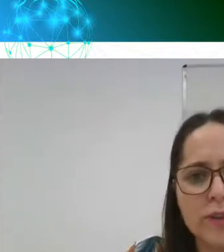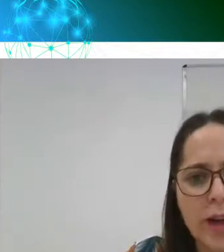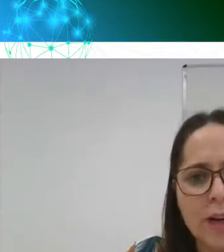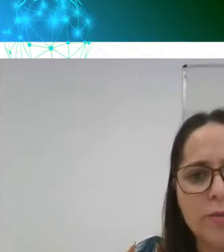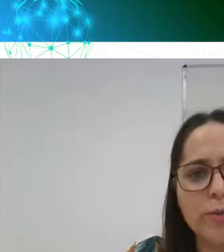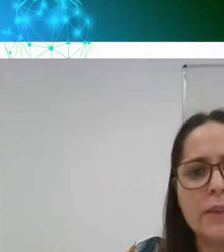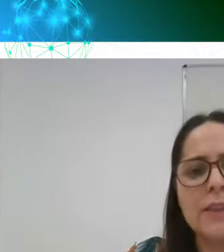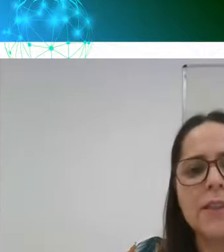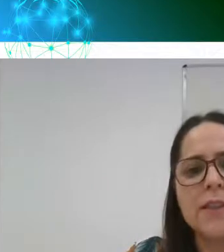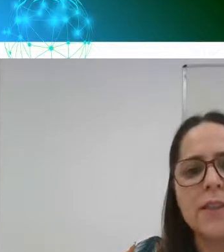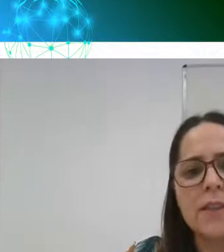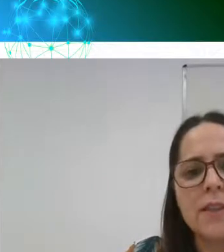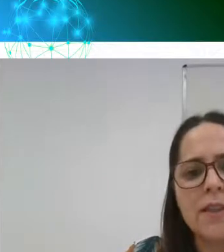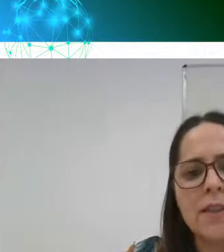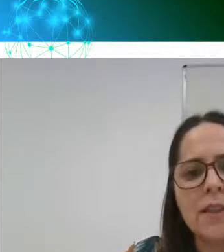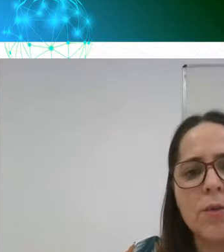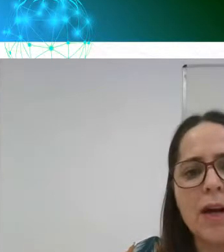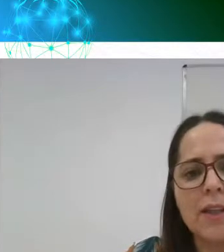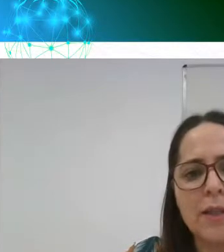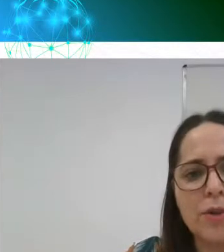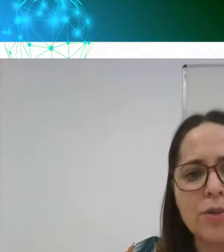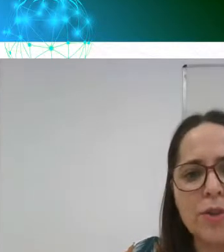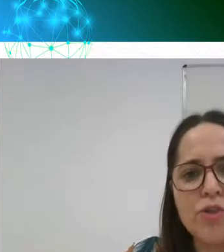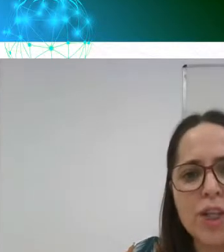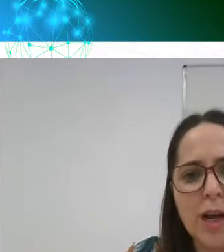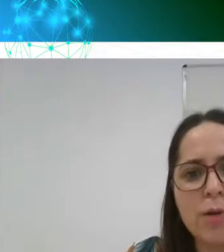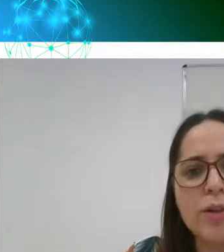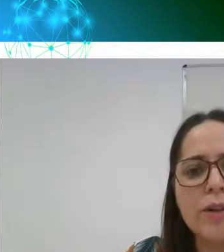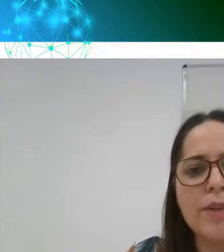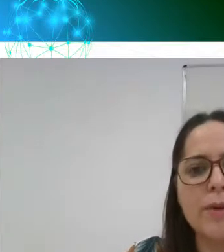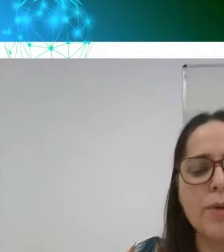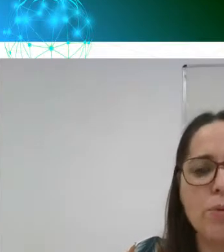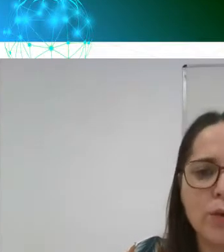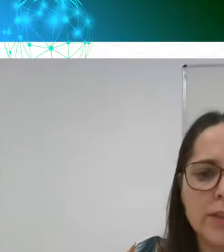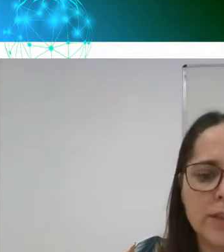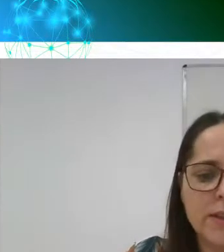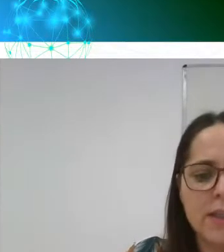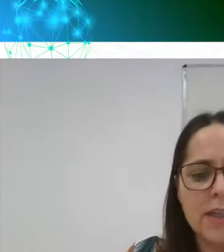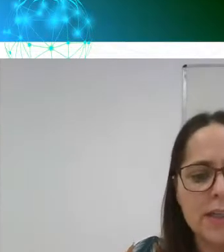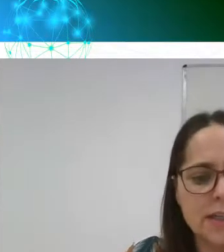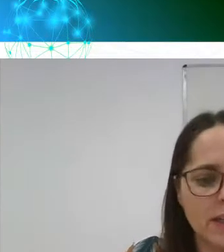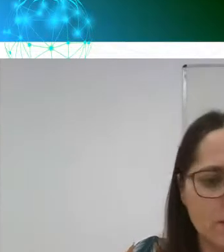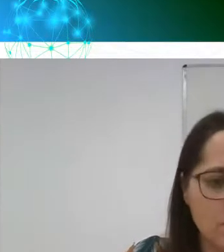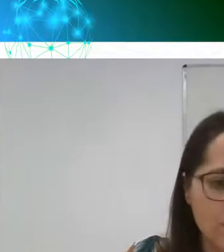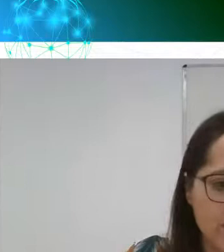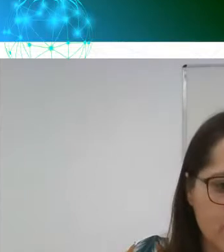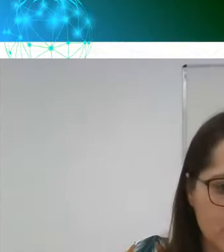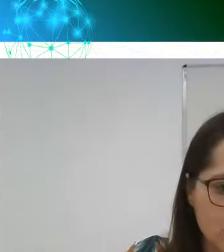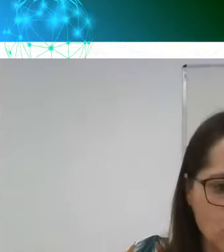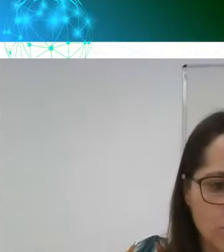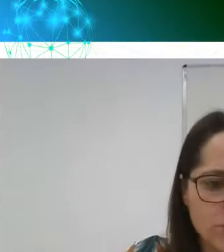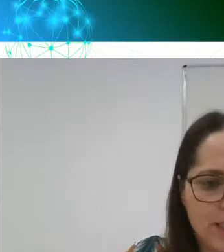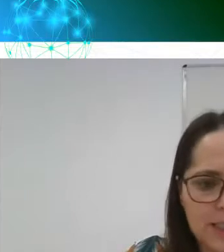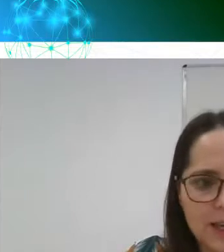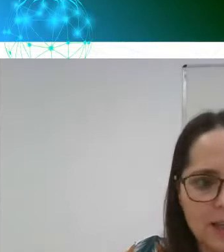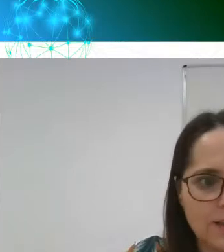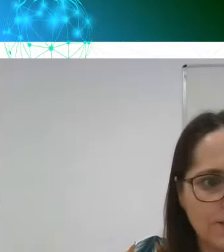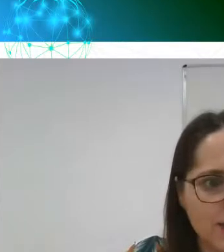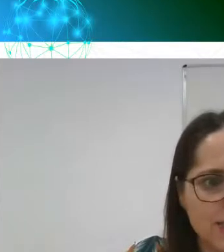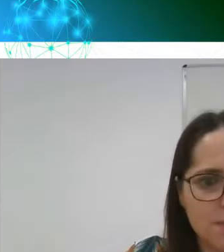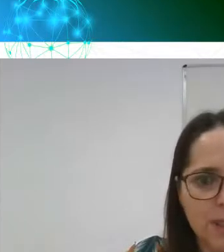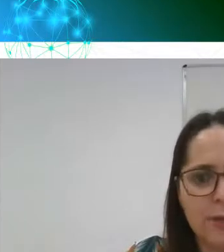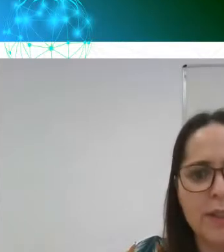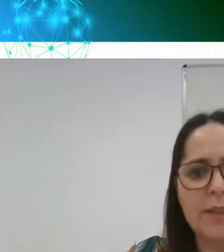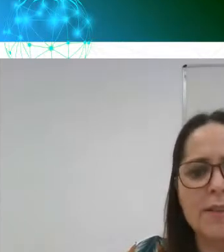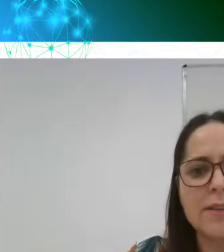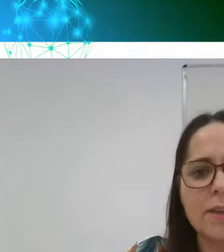responsável é o acadêmico, então, Tiago de Oliveira Belmonte. Estarão presentes conosco nas salas,